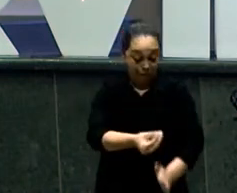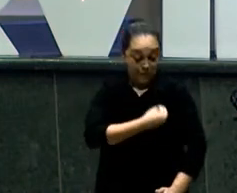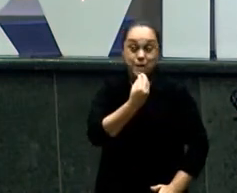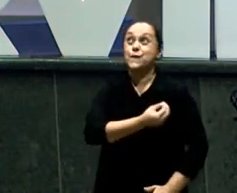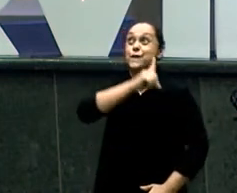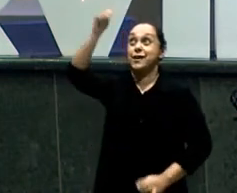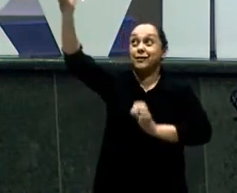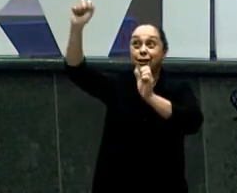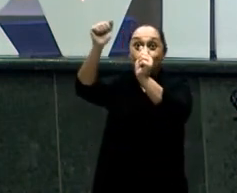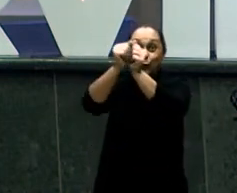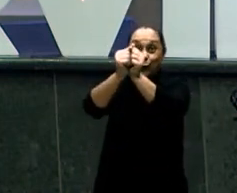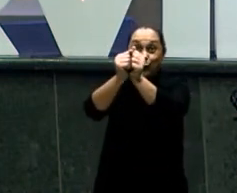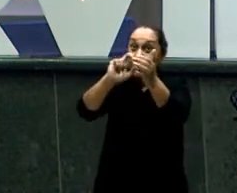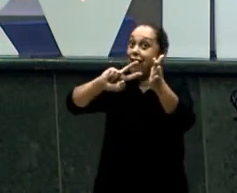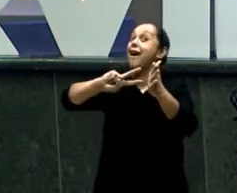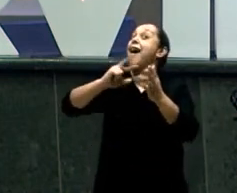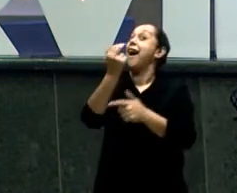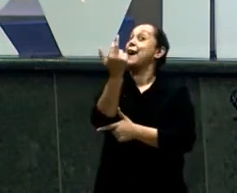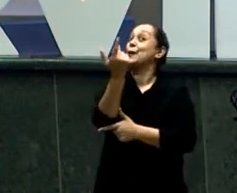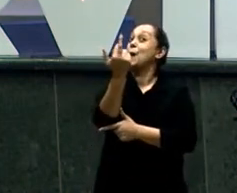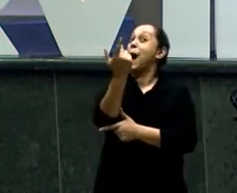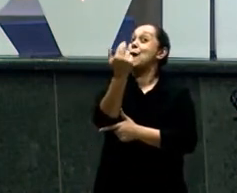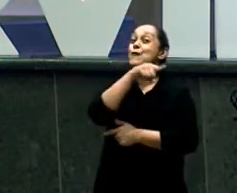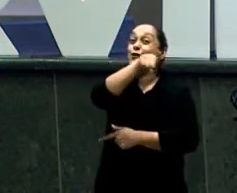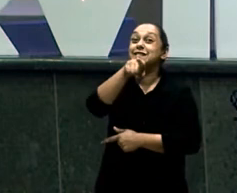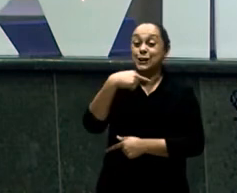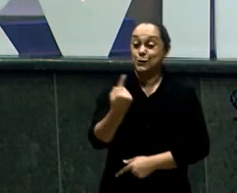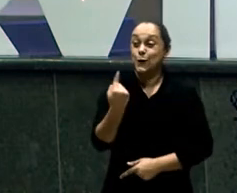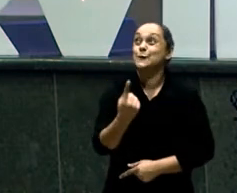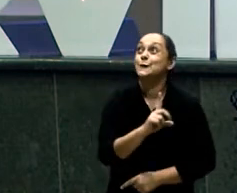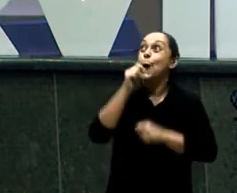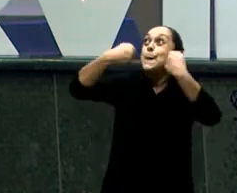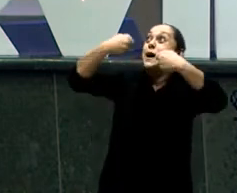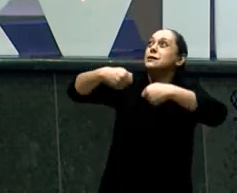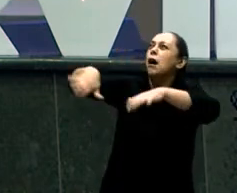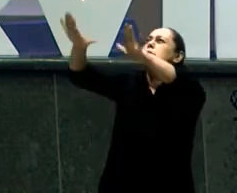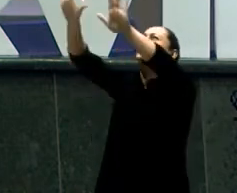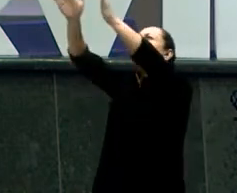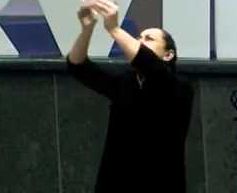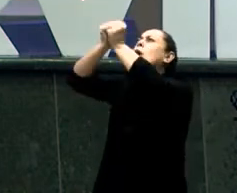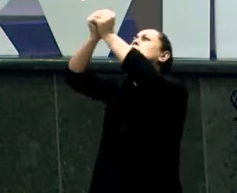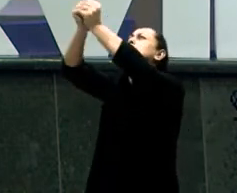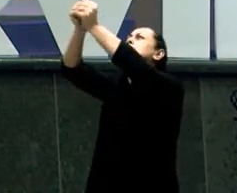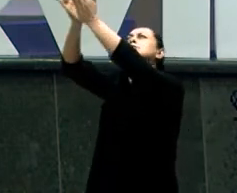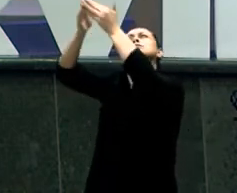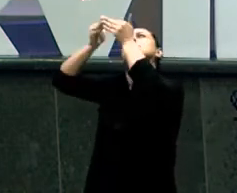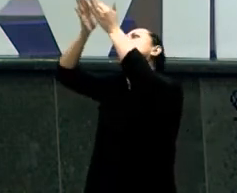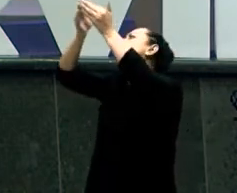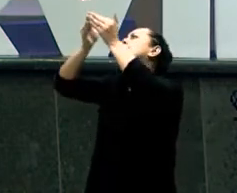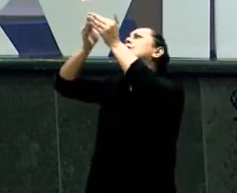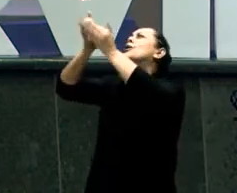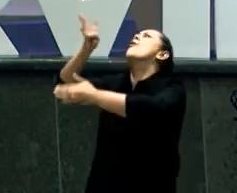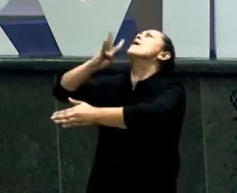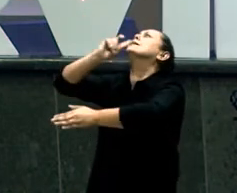senão Acho que eu estou falando De pai e filho Mas eu estou falando Da casa de Deus E eu vou continuar dizendo Esse é